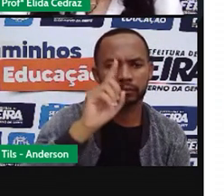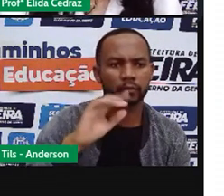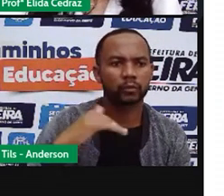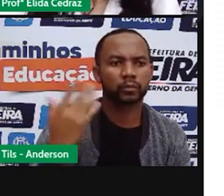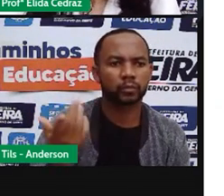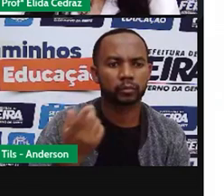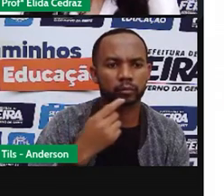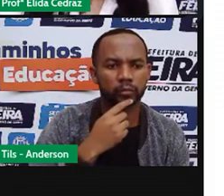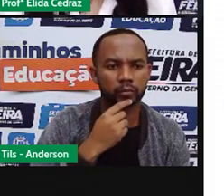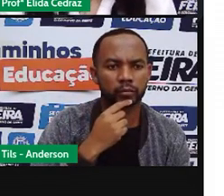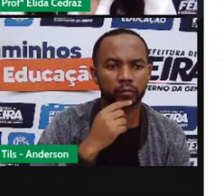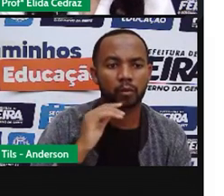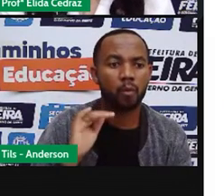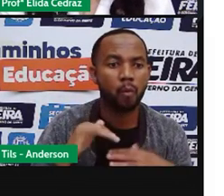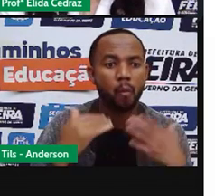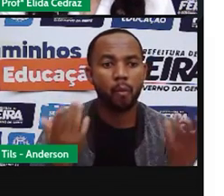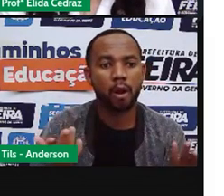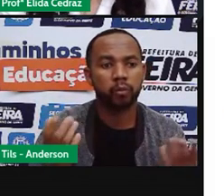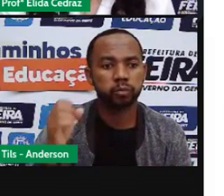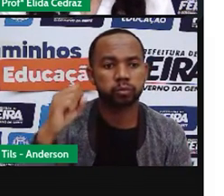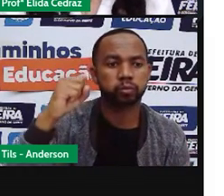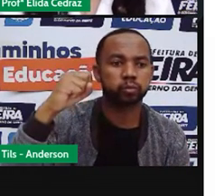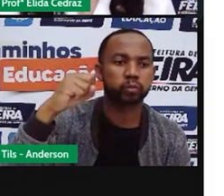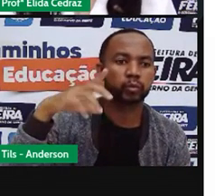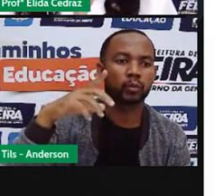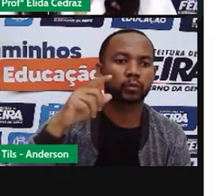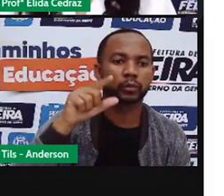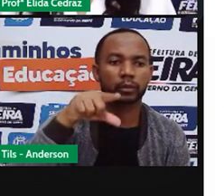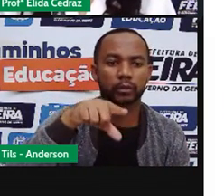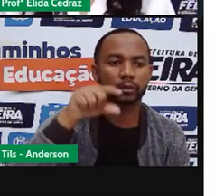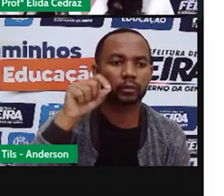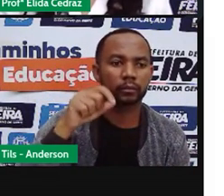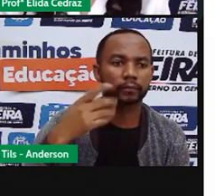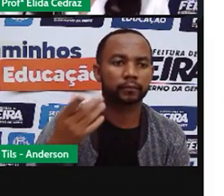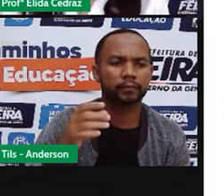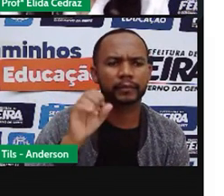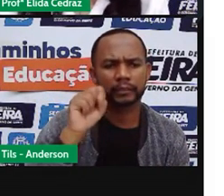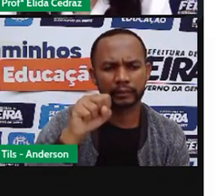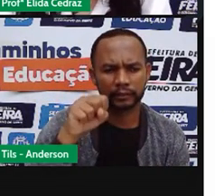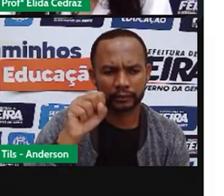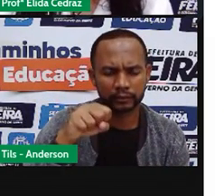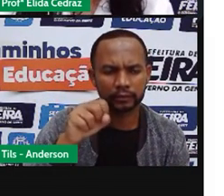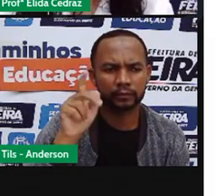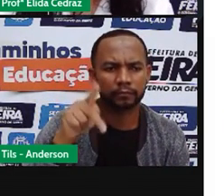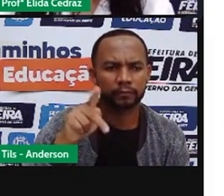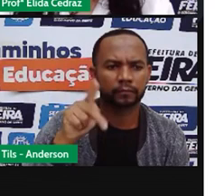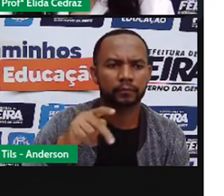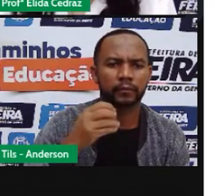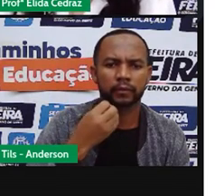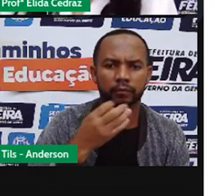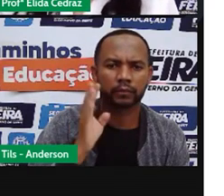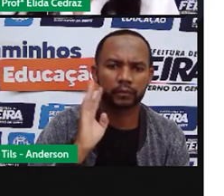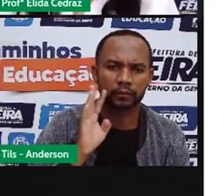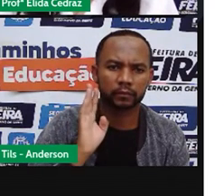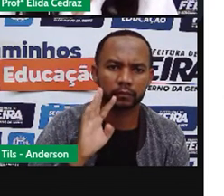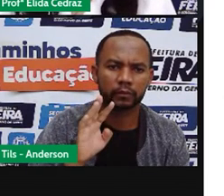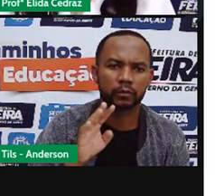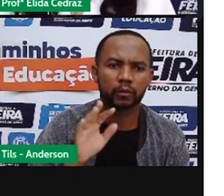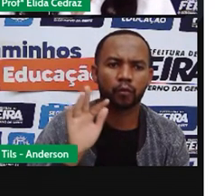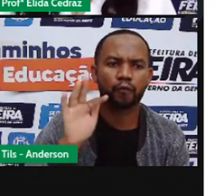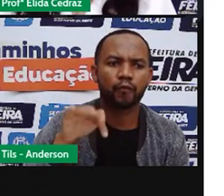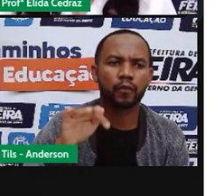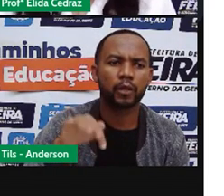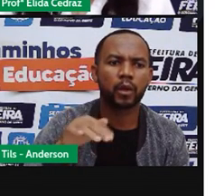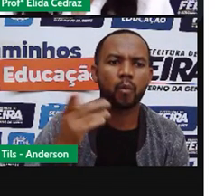Então, qual sol você marcaria? Isso mesmo, muito bem. E no último